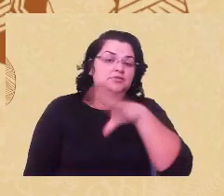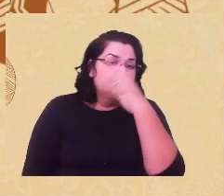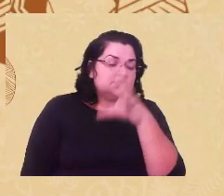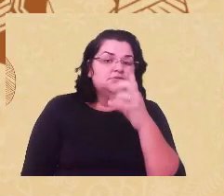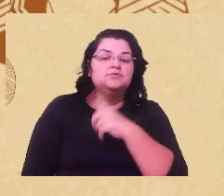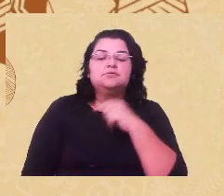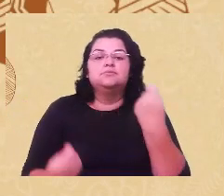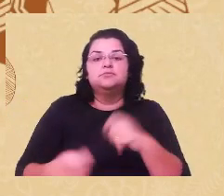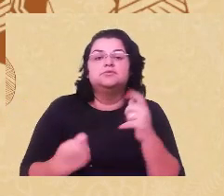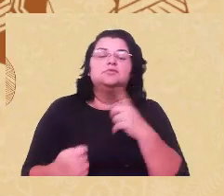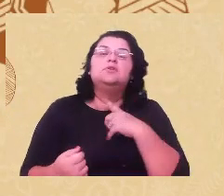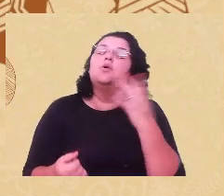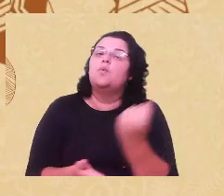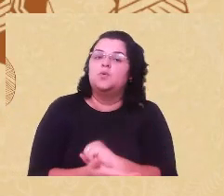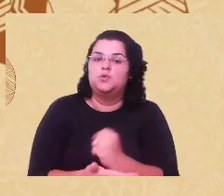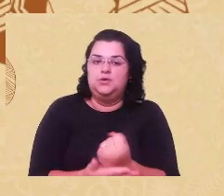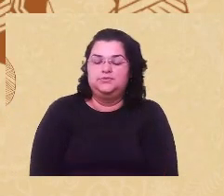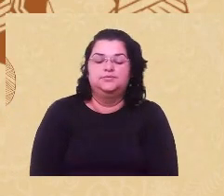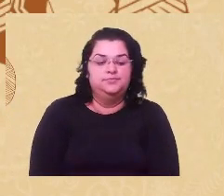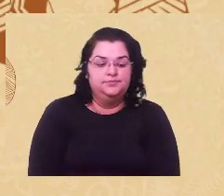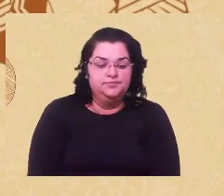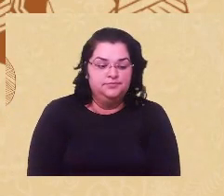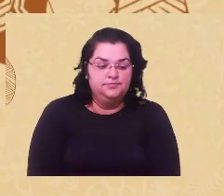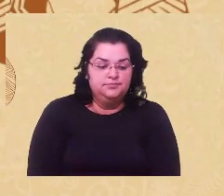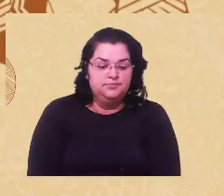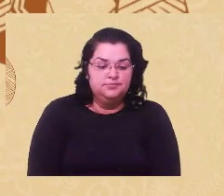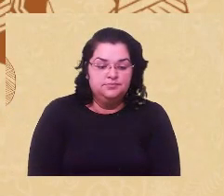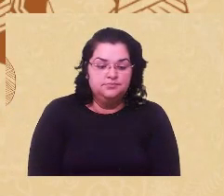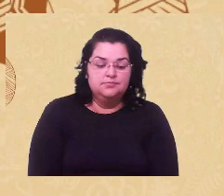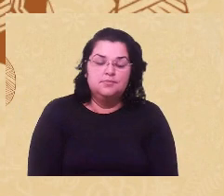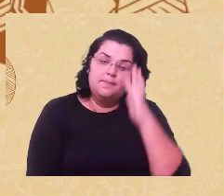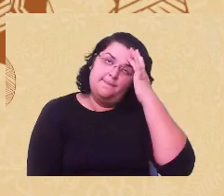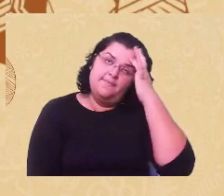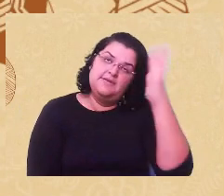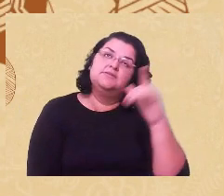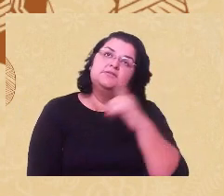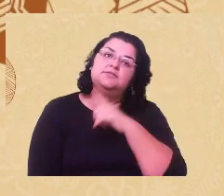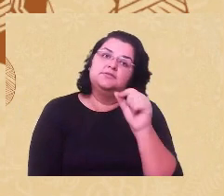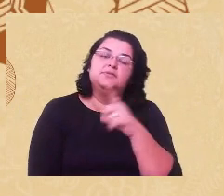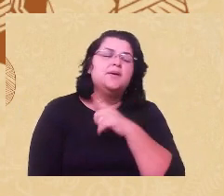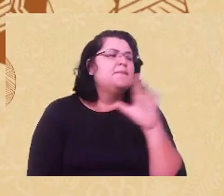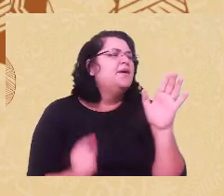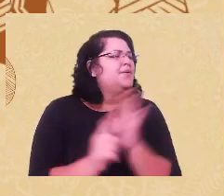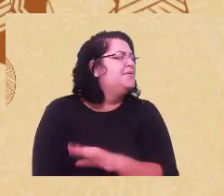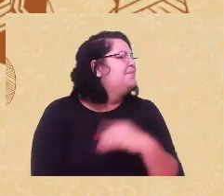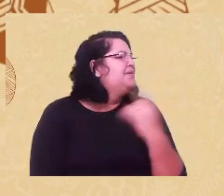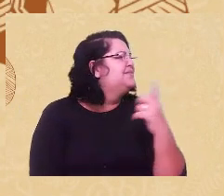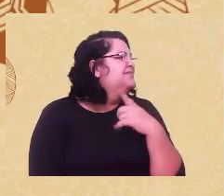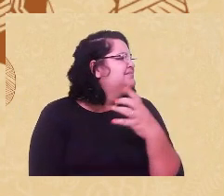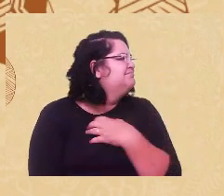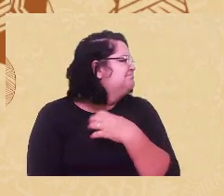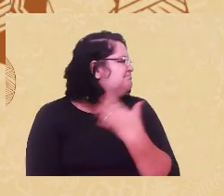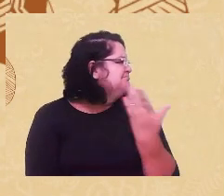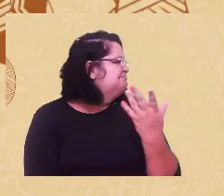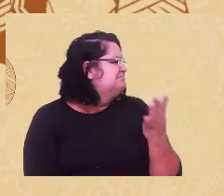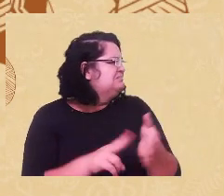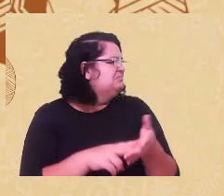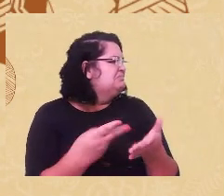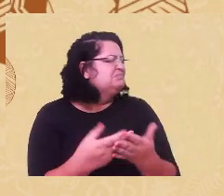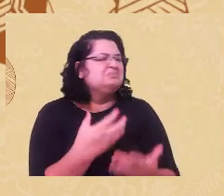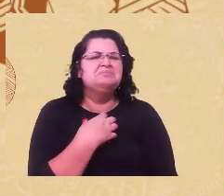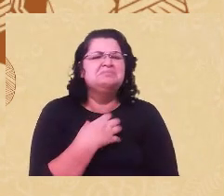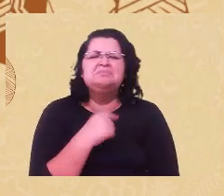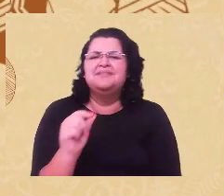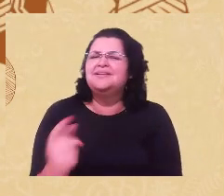ser controlados. Talvez pensando agora, vocês se perguntam, mas o que isso tem a ver com saúde reprodutiva, Paulo? Você falou que ia dizer